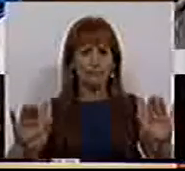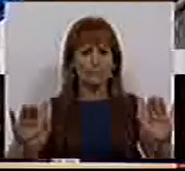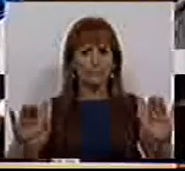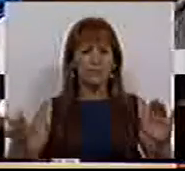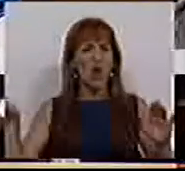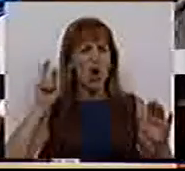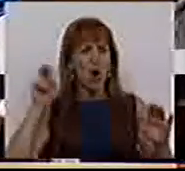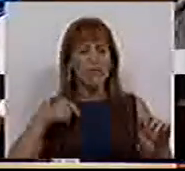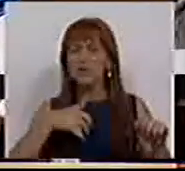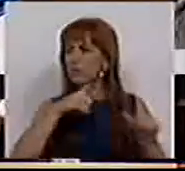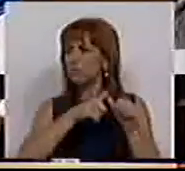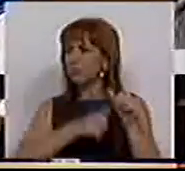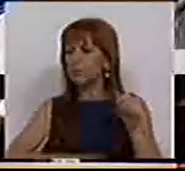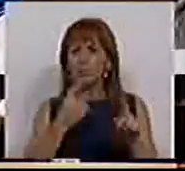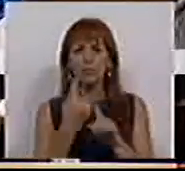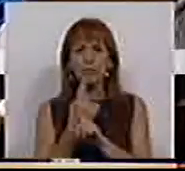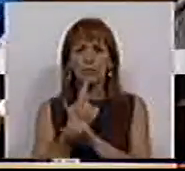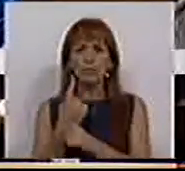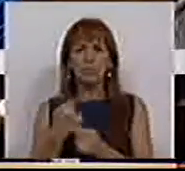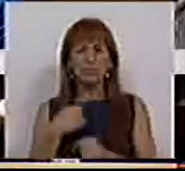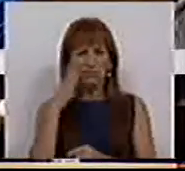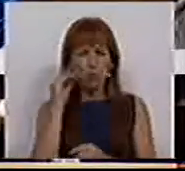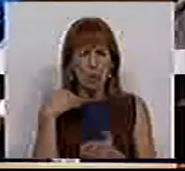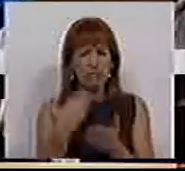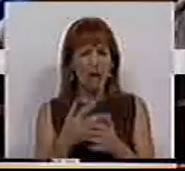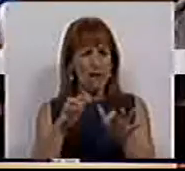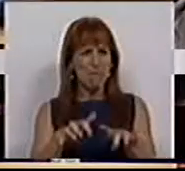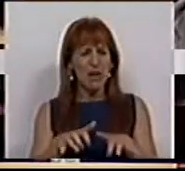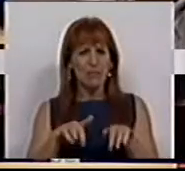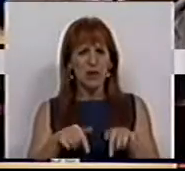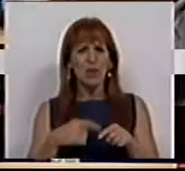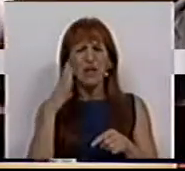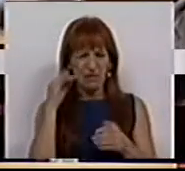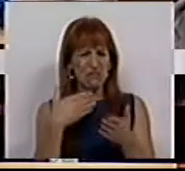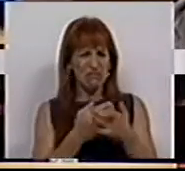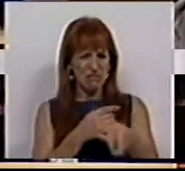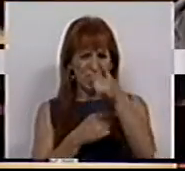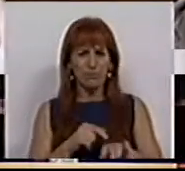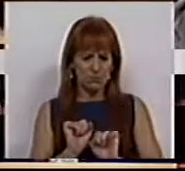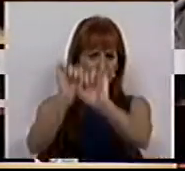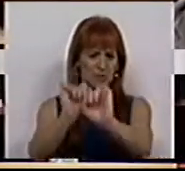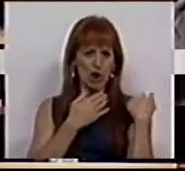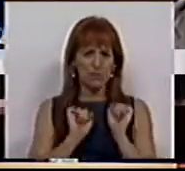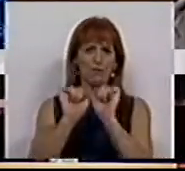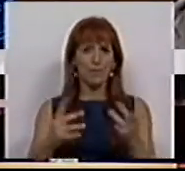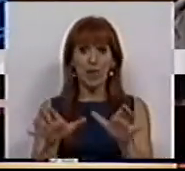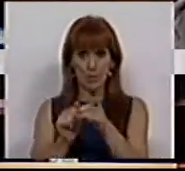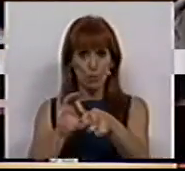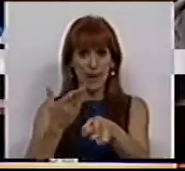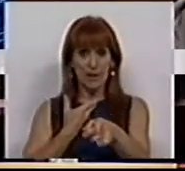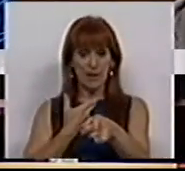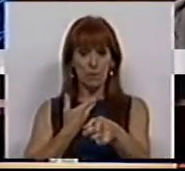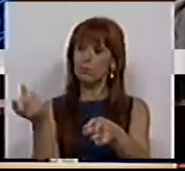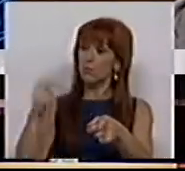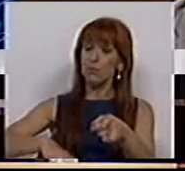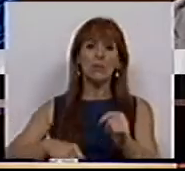Mas ouvimos argumentos que envergonham o Parlamento. Que vos envergonham, mas que ficam com essa responsabilidade. O